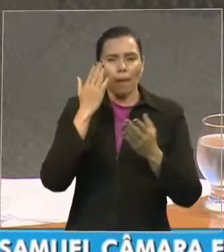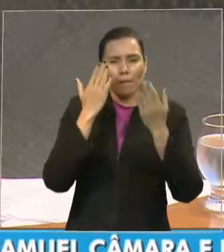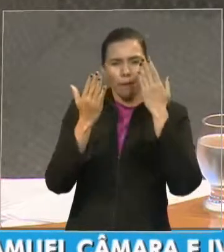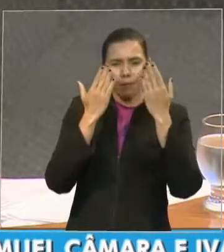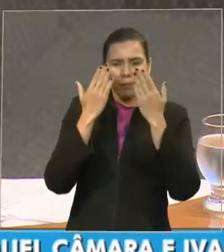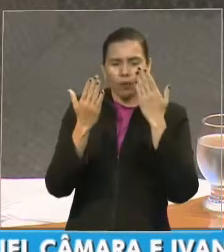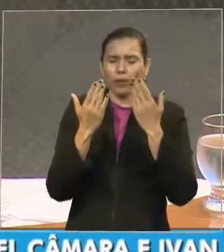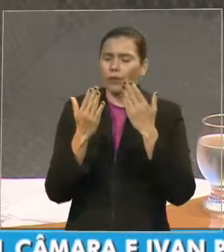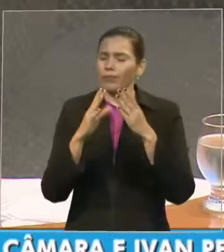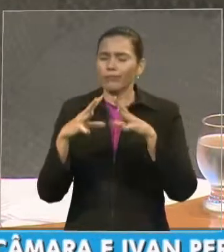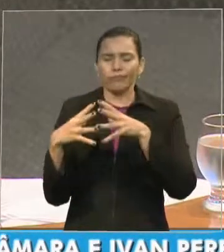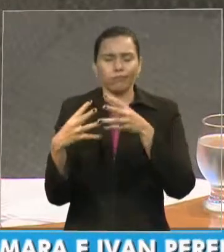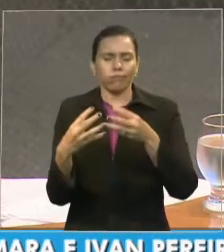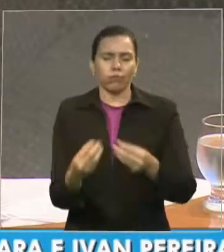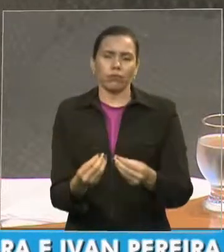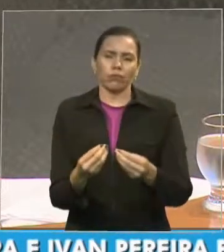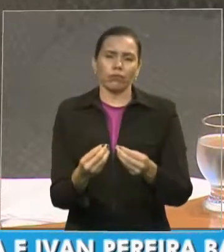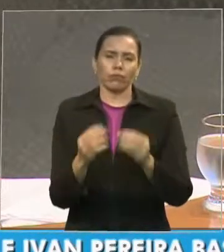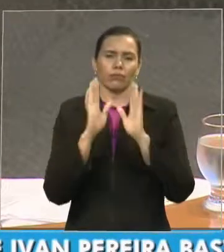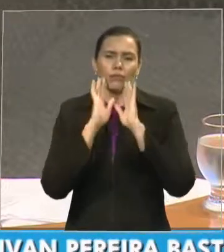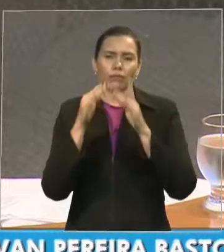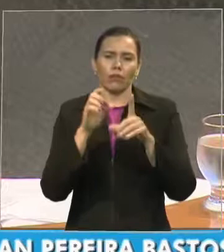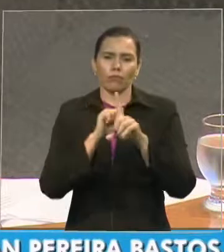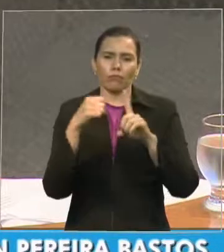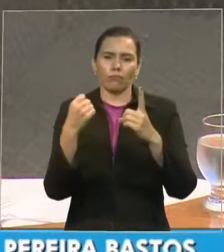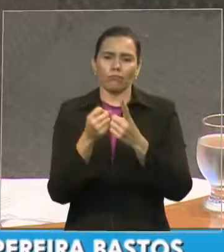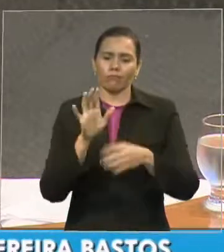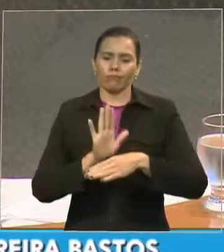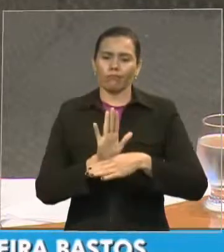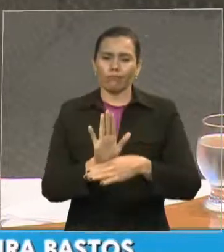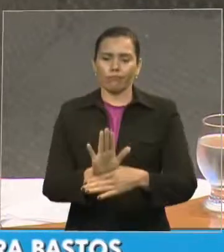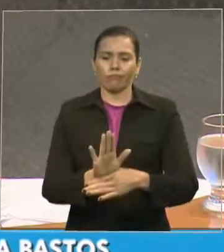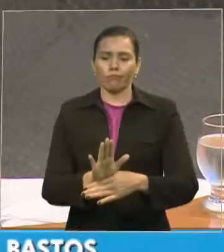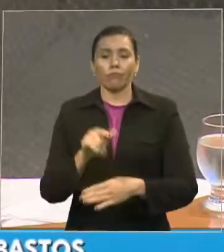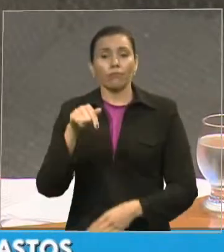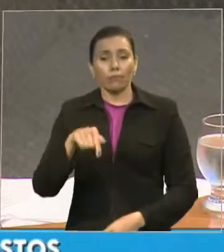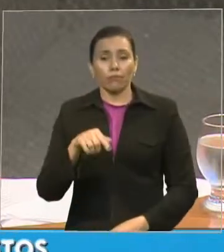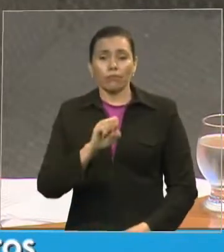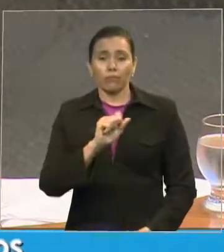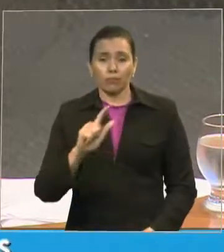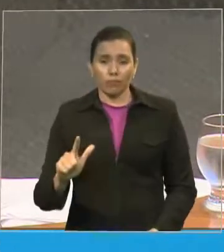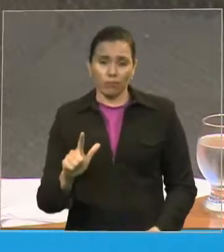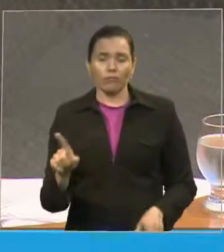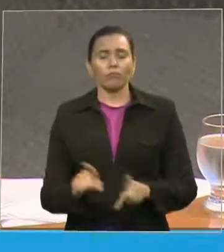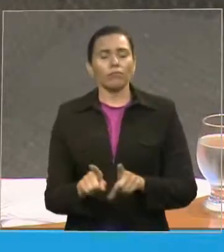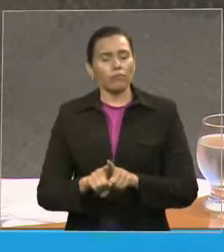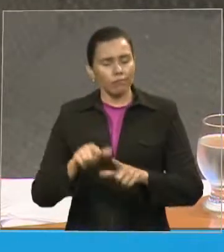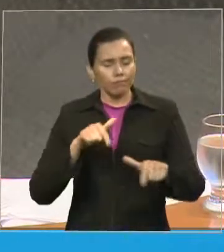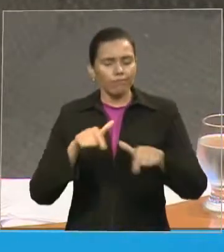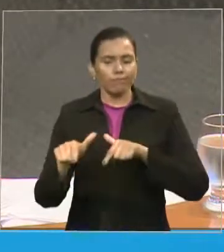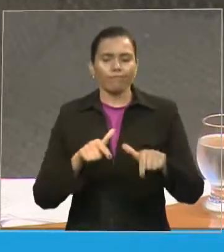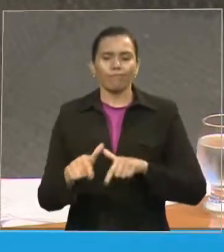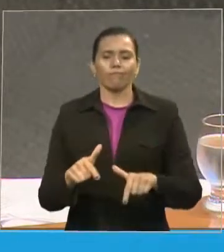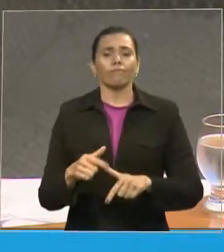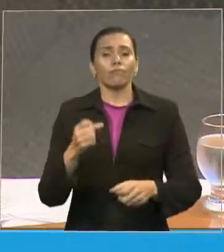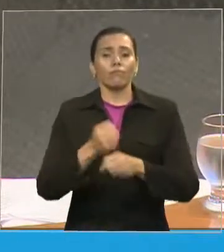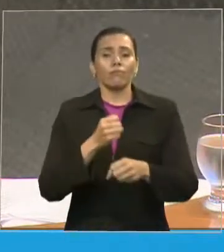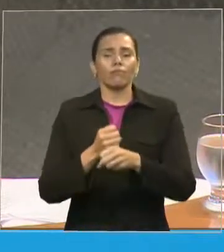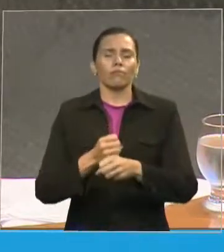assistenciais. Em São Luís, com a construção de 78 igrejas,